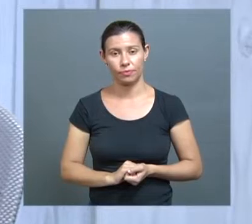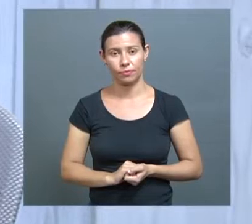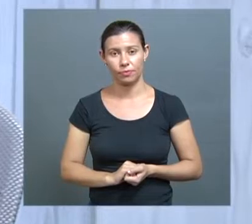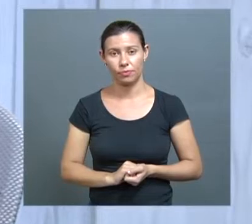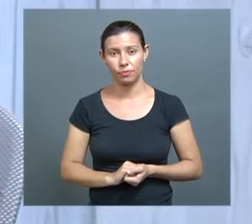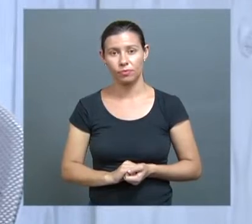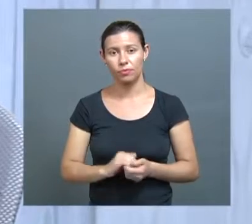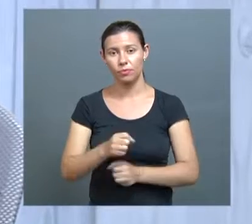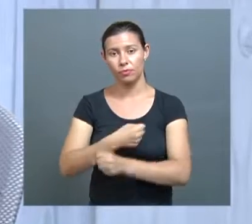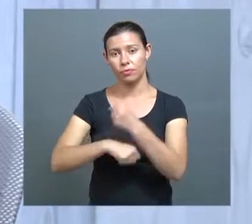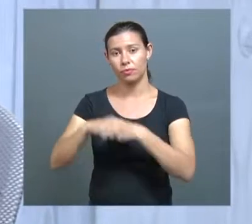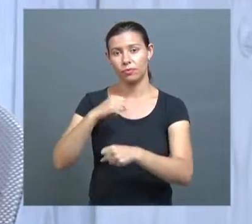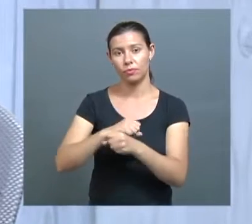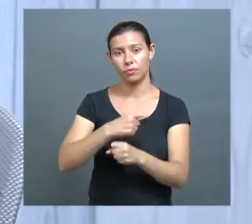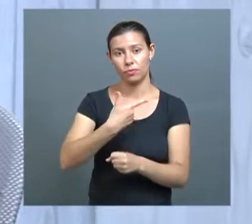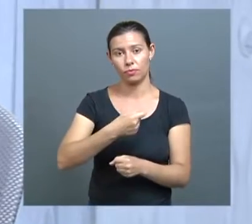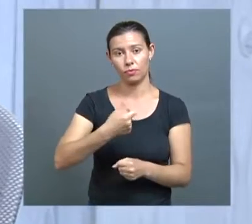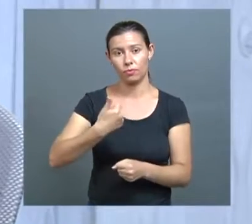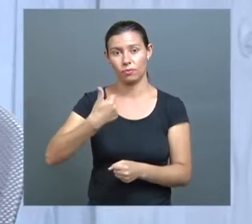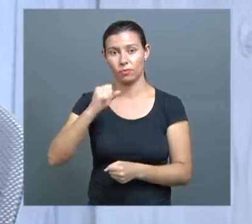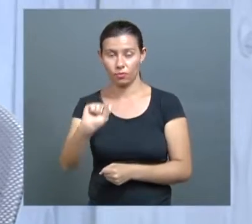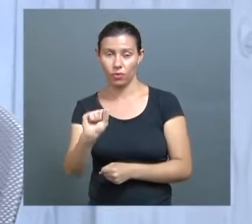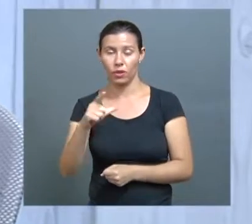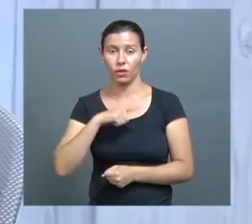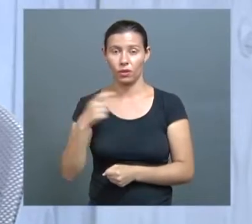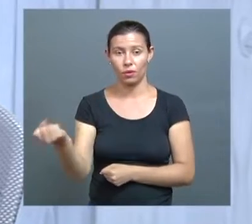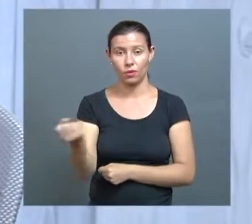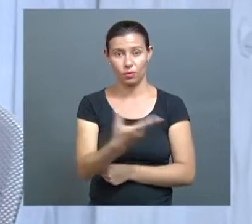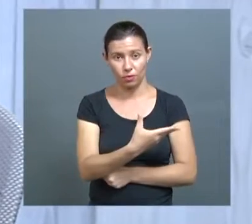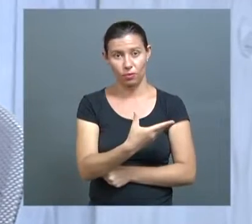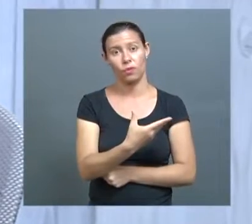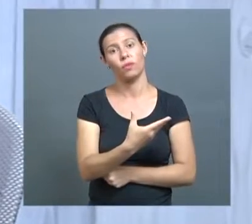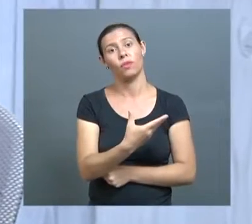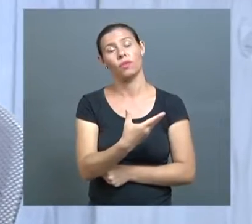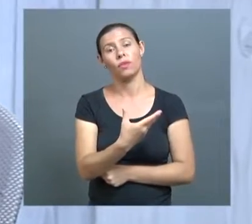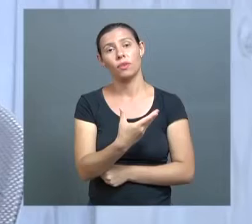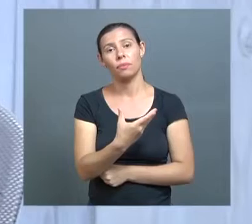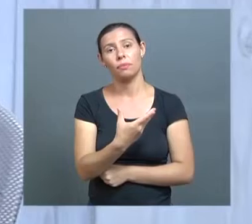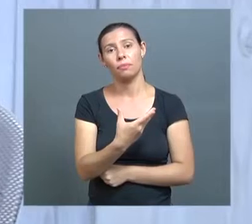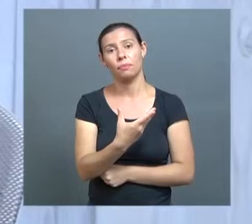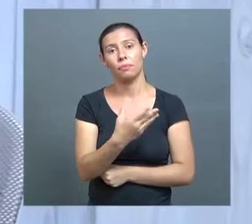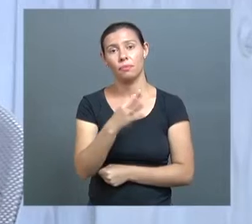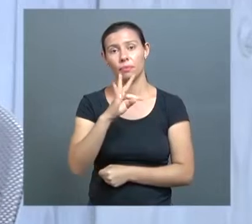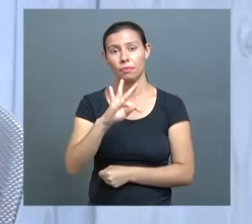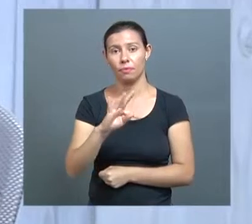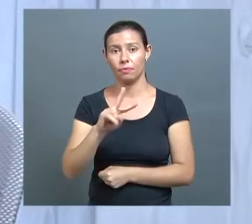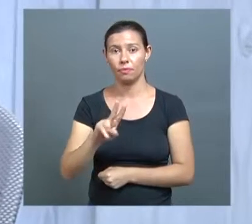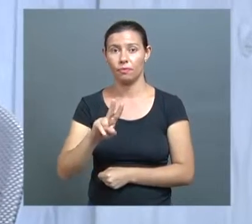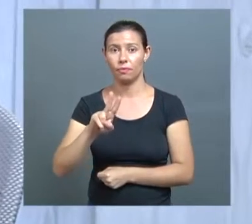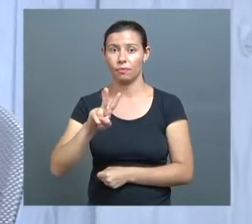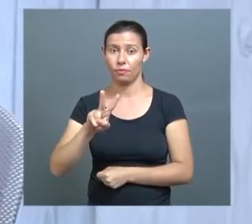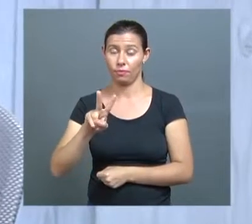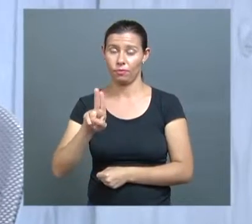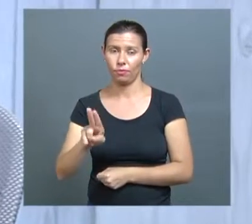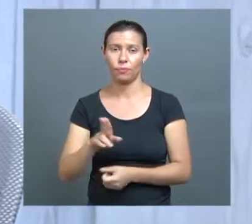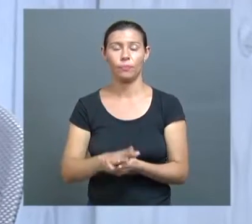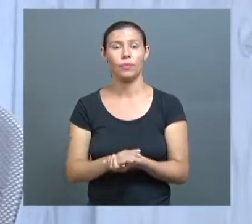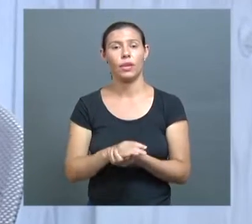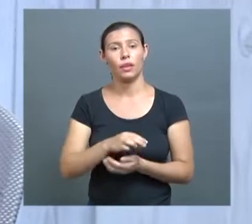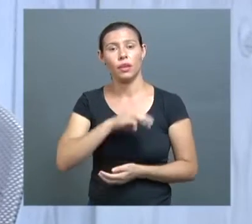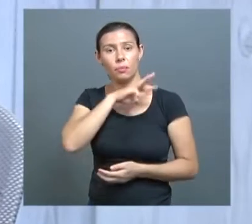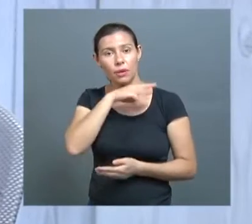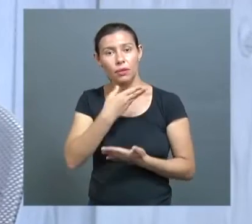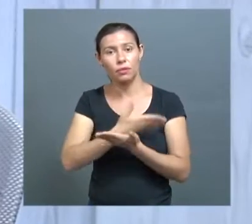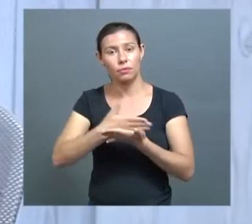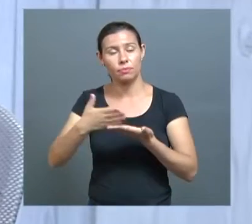O ano de 2018 foi repleto de novidades para a TV Universitária. Em março, estreamos o Jornal da UFU ao vivo.